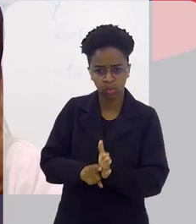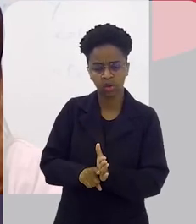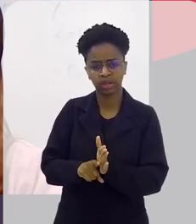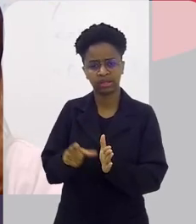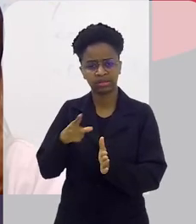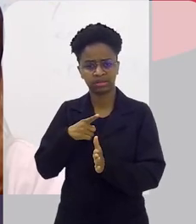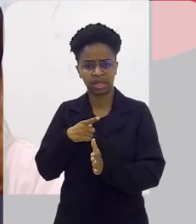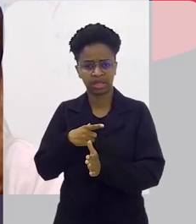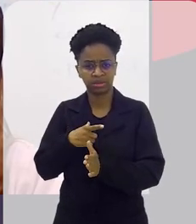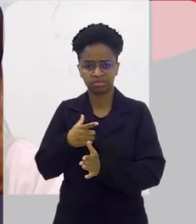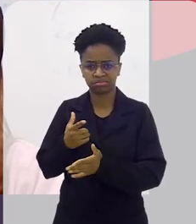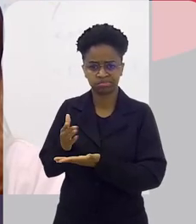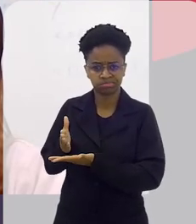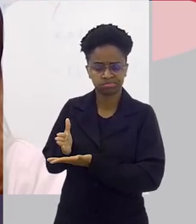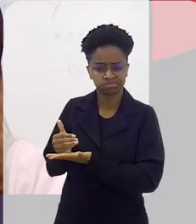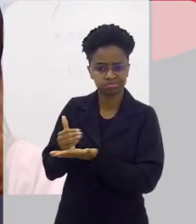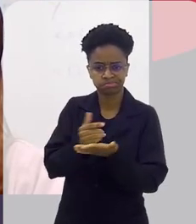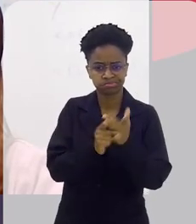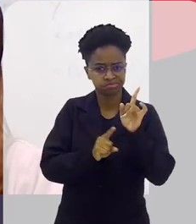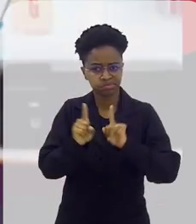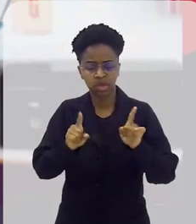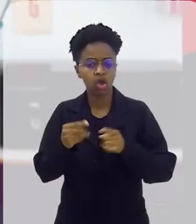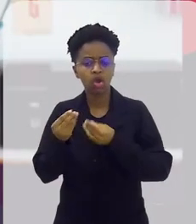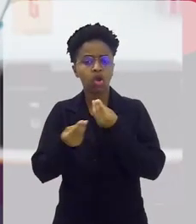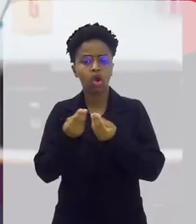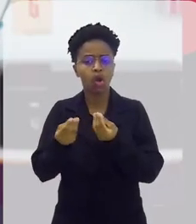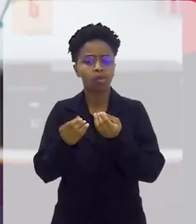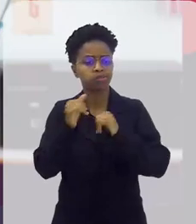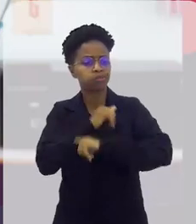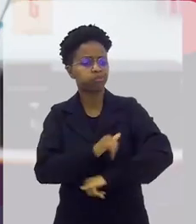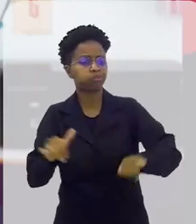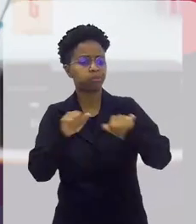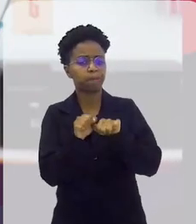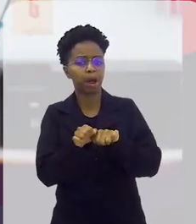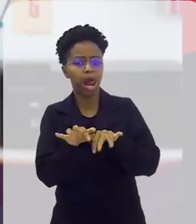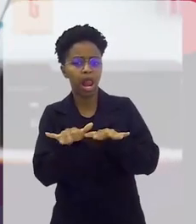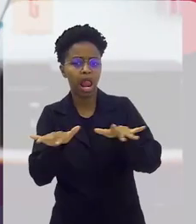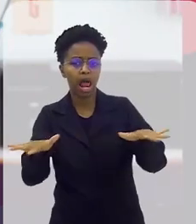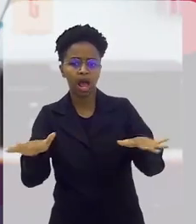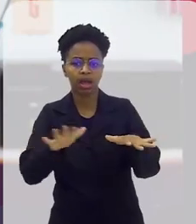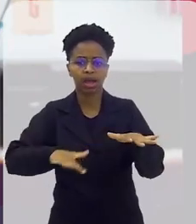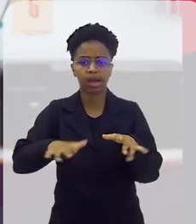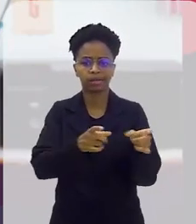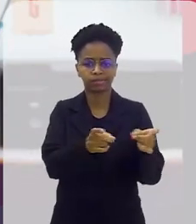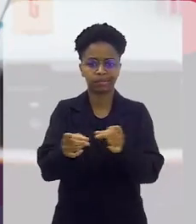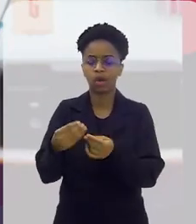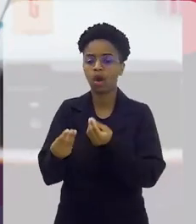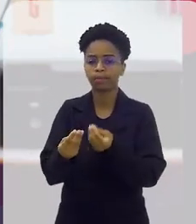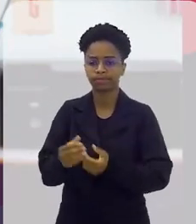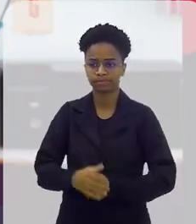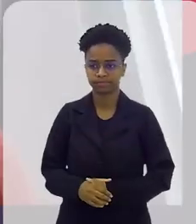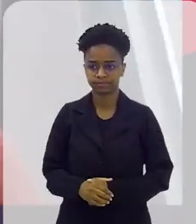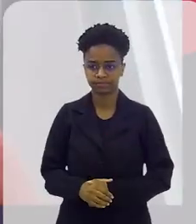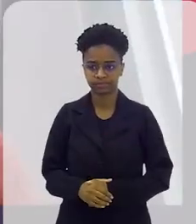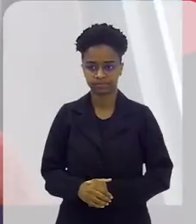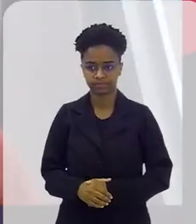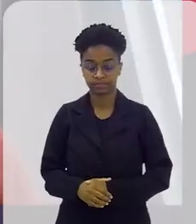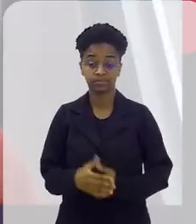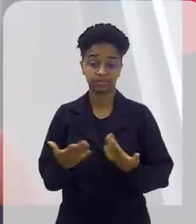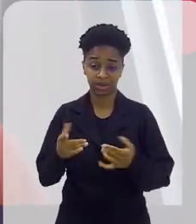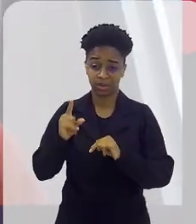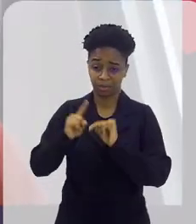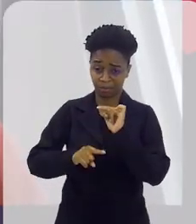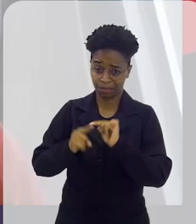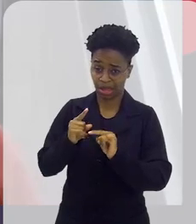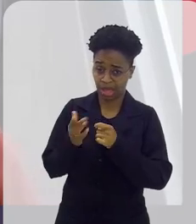existem números sobre isso? Como é que seria a receptividade desse produto no mercado? É, em termos